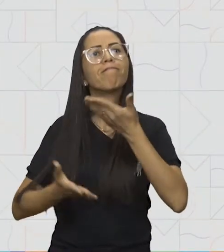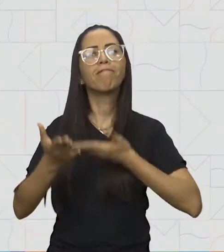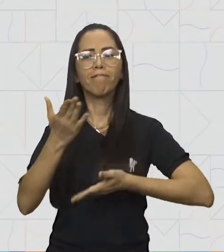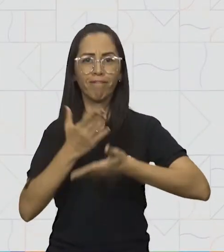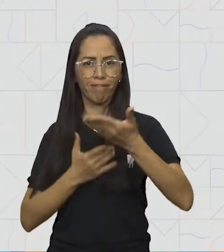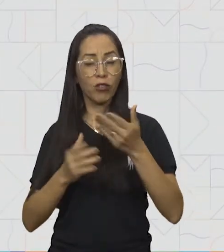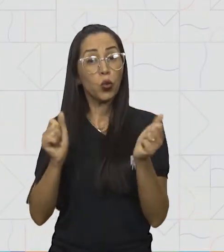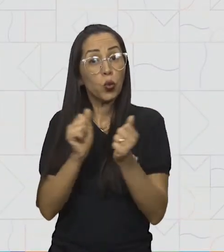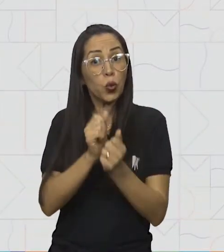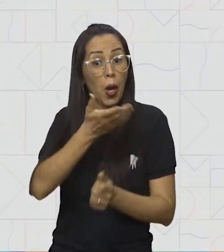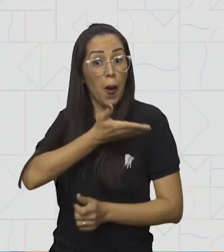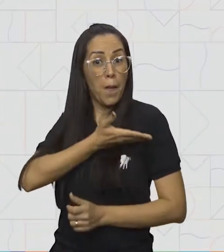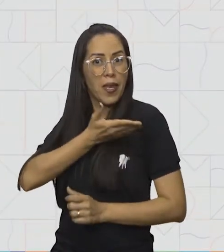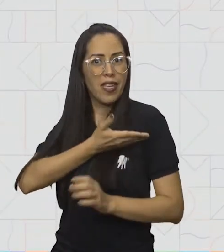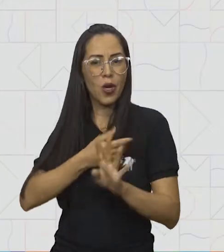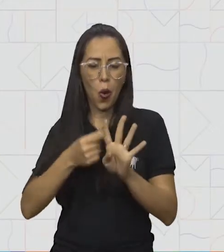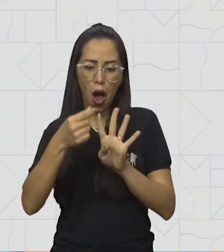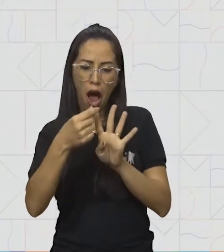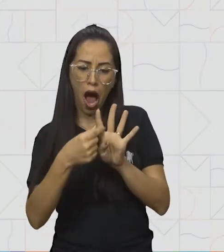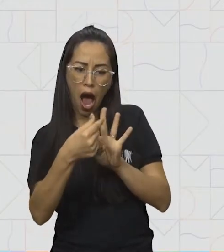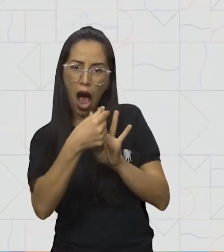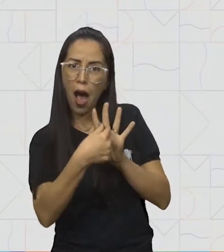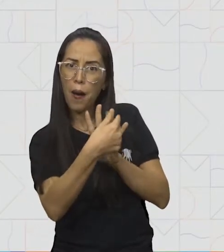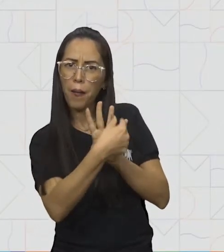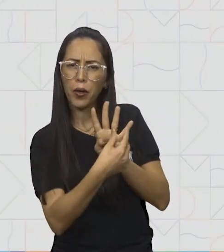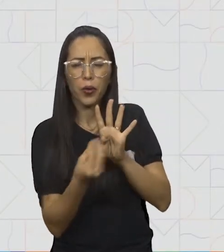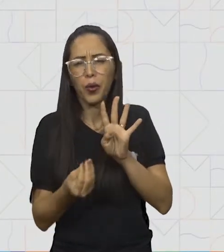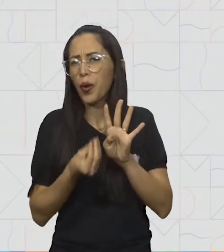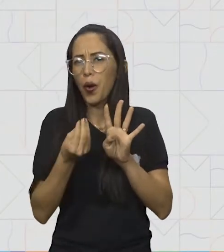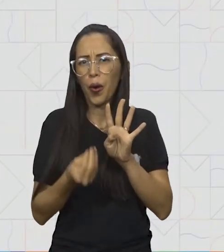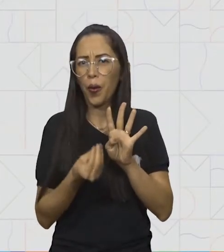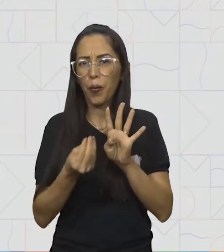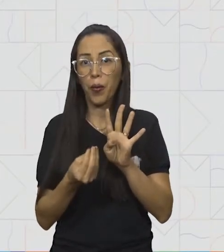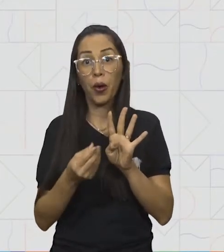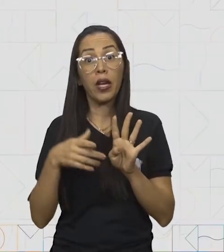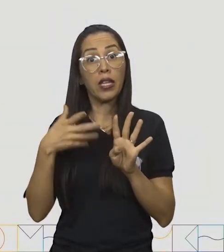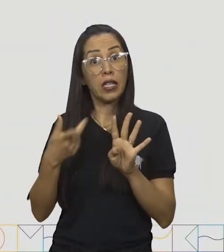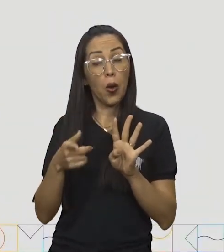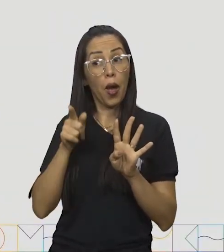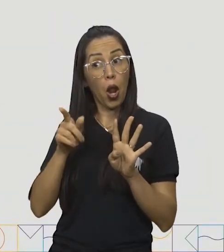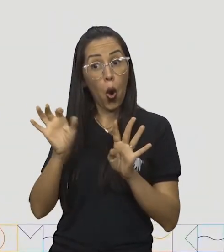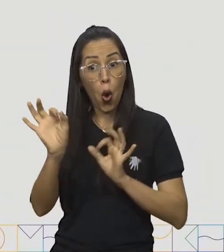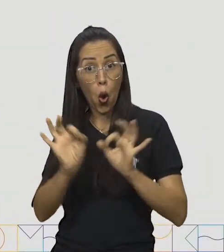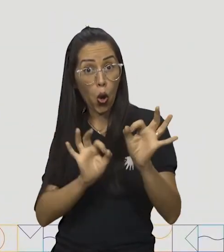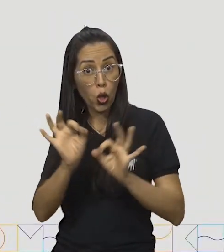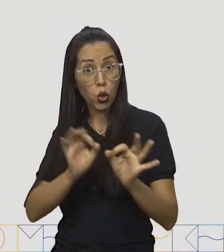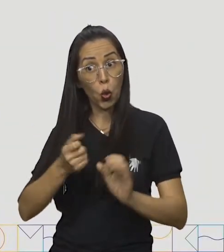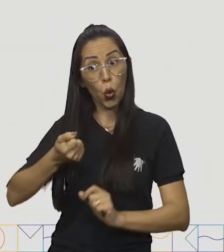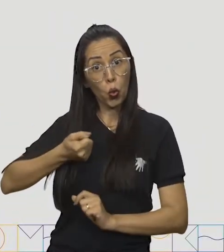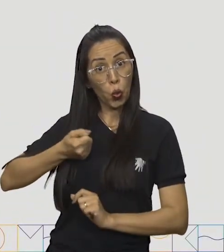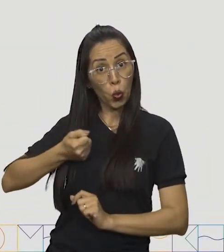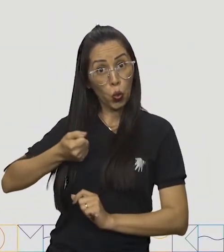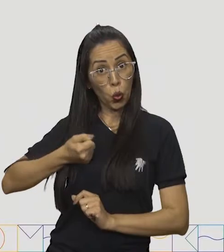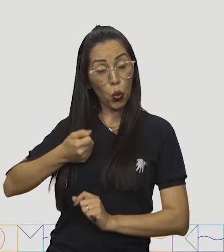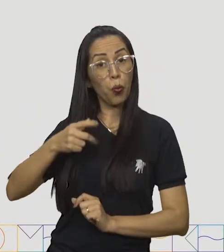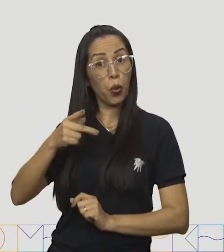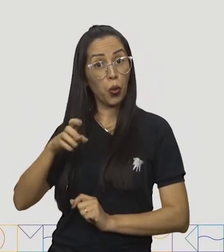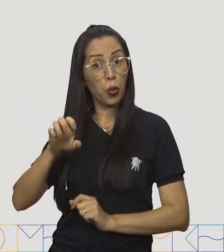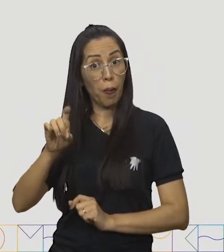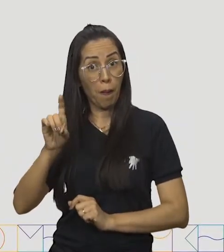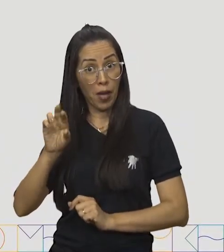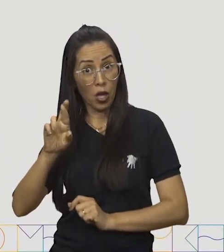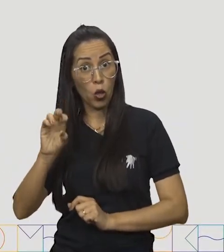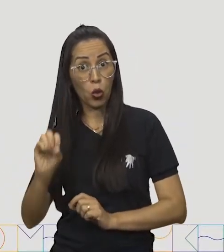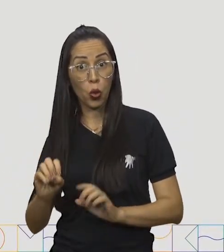utilizar o ábaco? Maria armou da seguinte forma o algarismo de Pedro. No pino da unidade, ela colocou